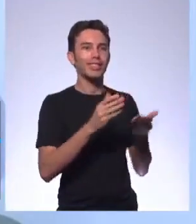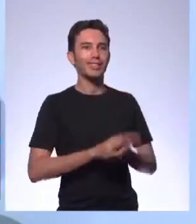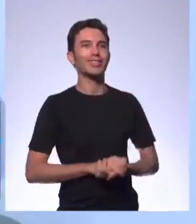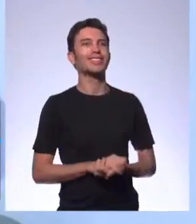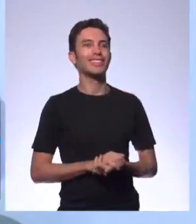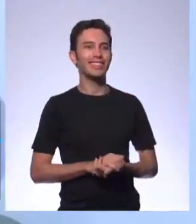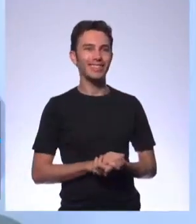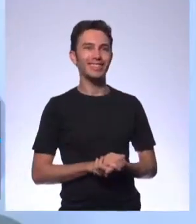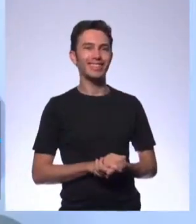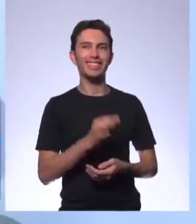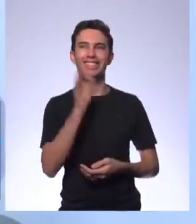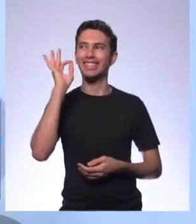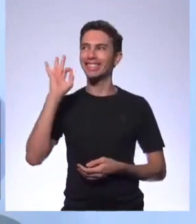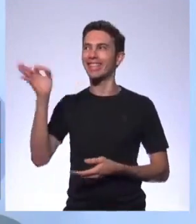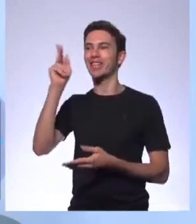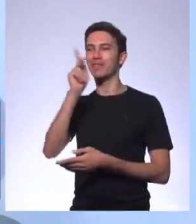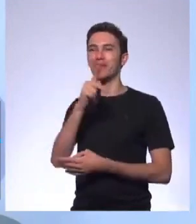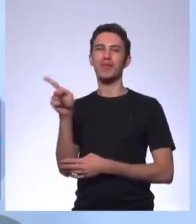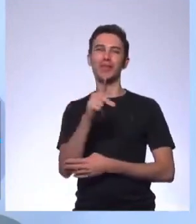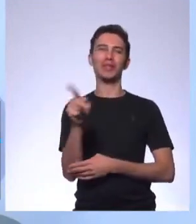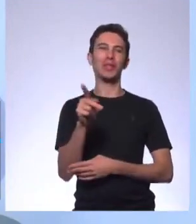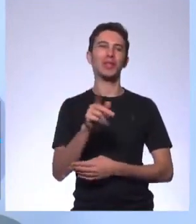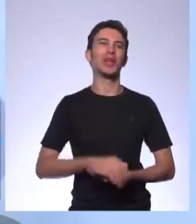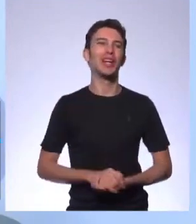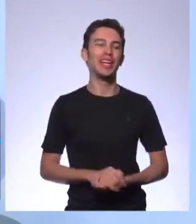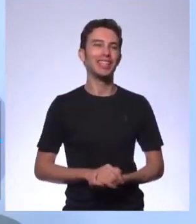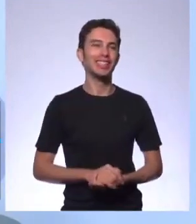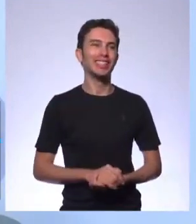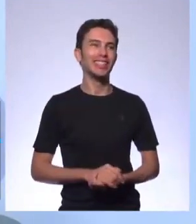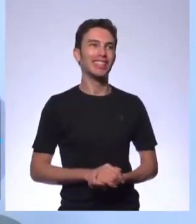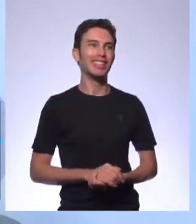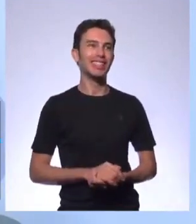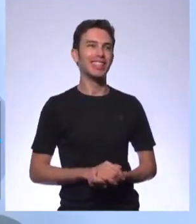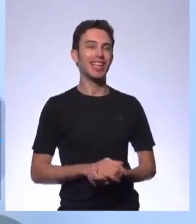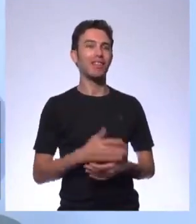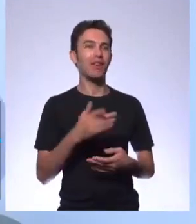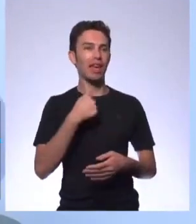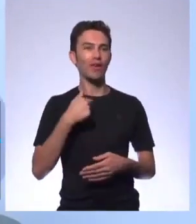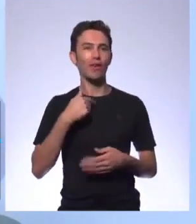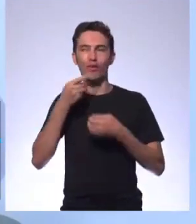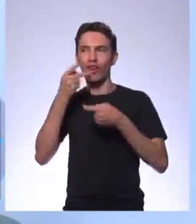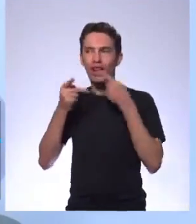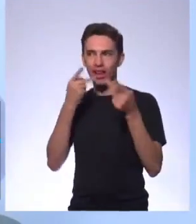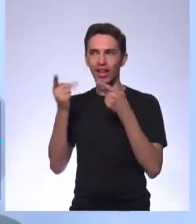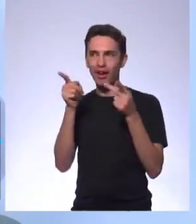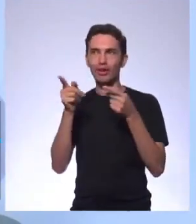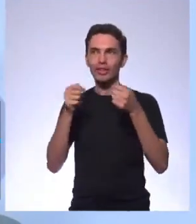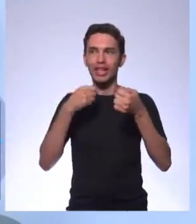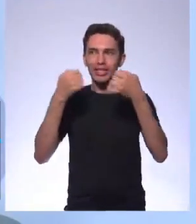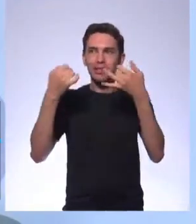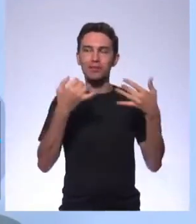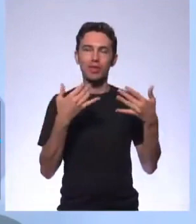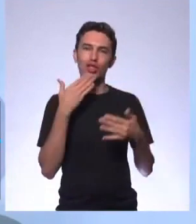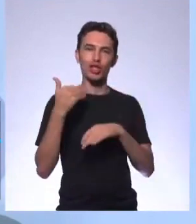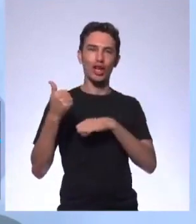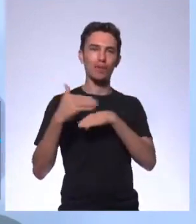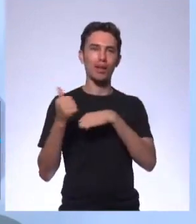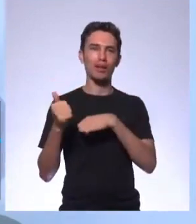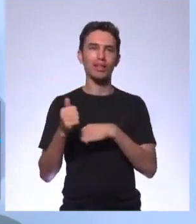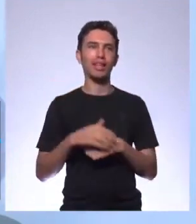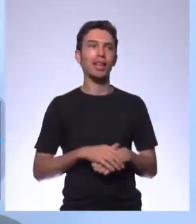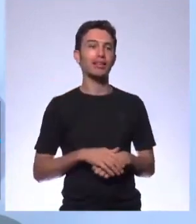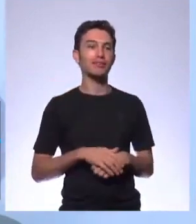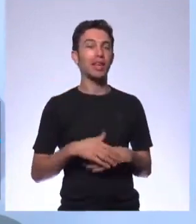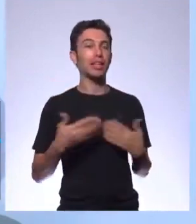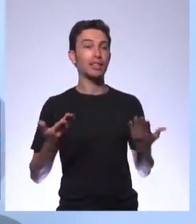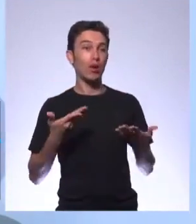Isso, professora, certinho, né? Já dá para passar aqui, Mauro? Oi? Eu vou falando, qualquer coisa você me chama aí. Tem muita gente aqui, mas é isso mesmo. Vamos lá.